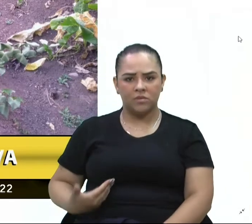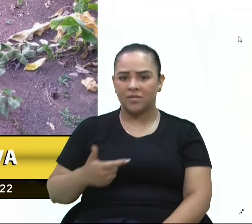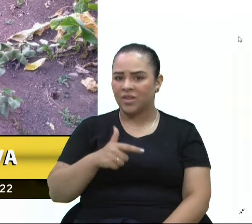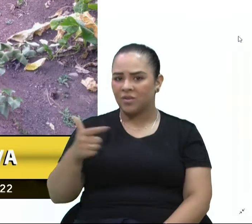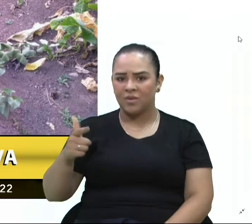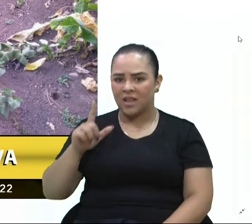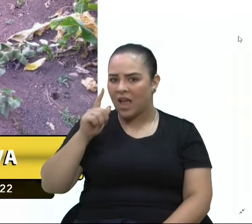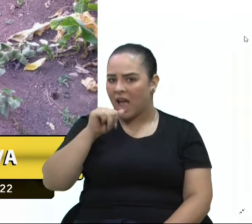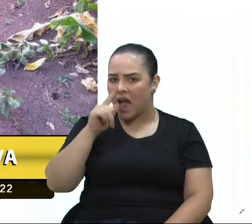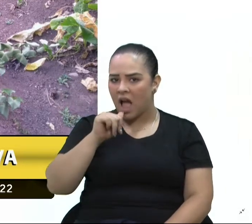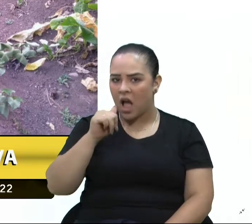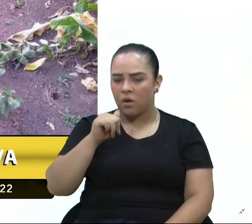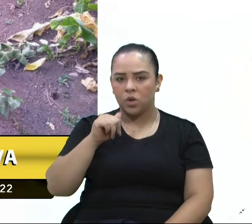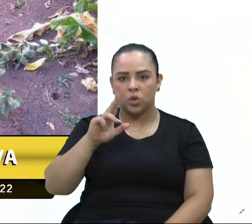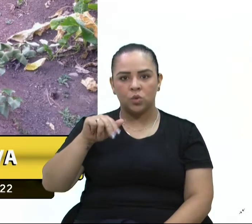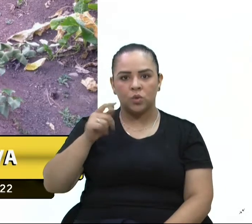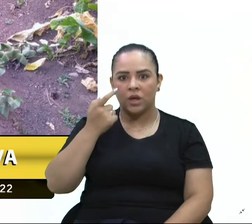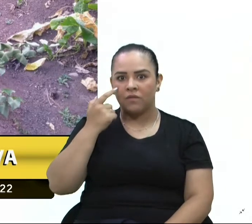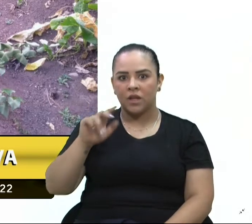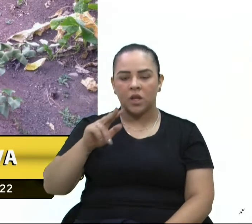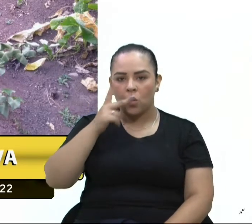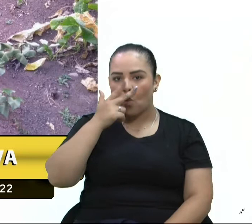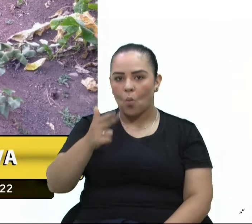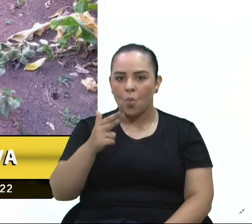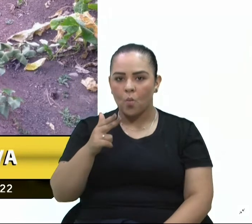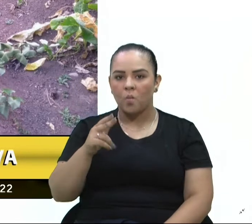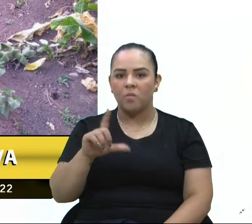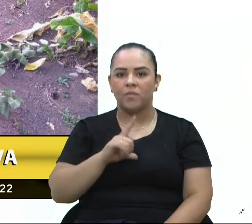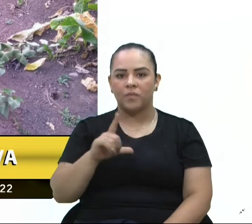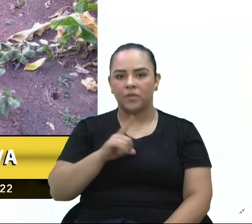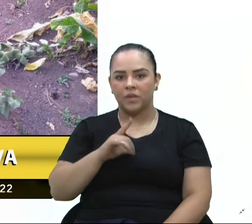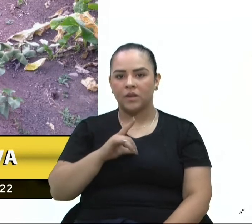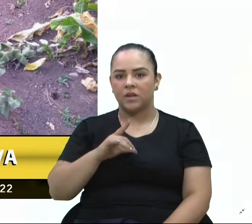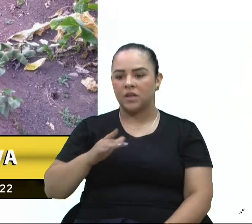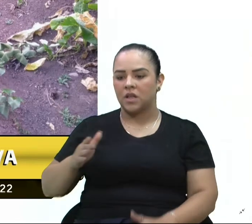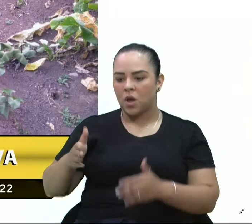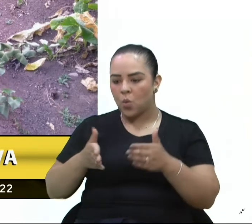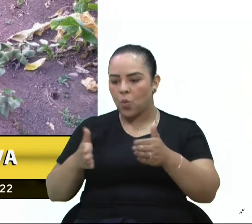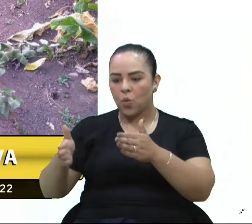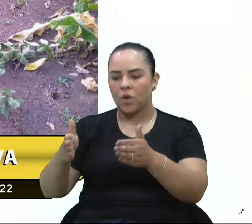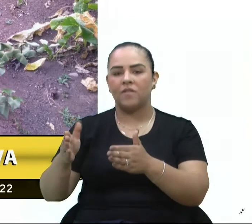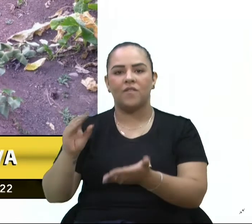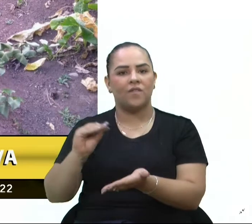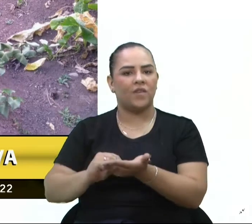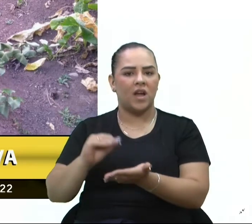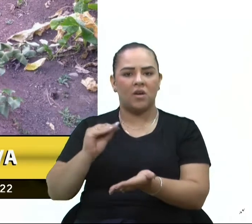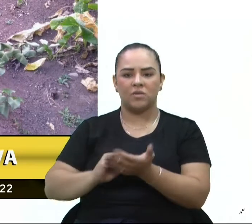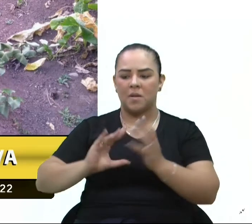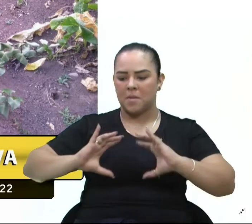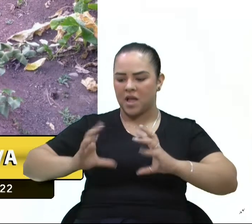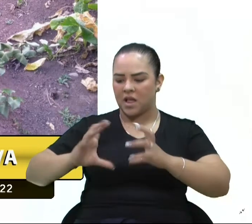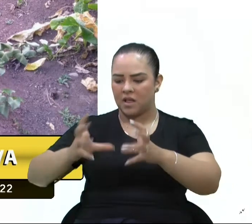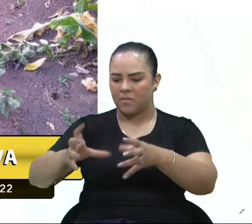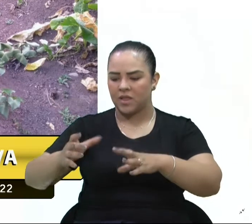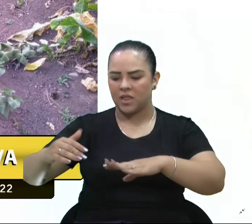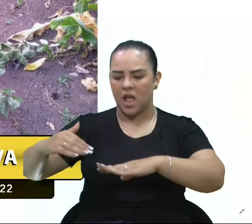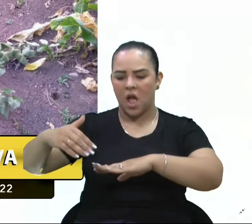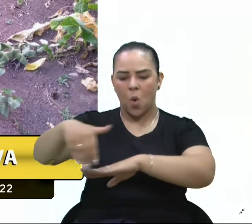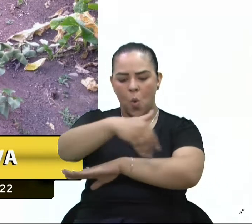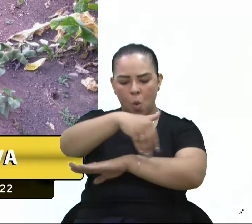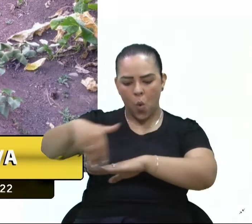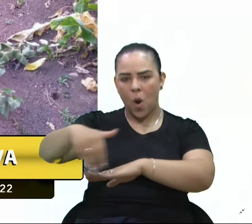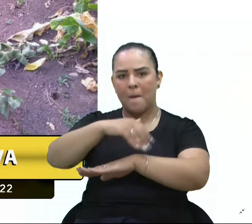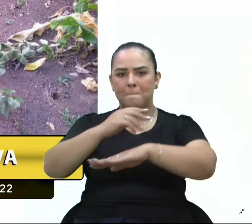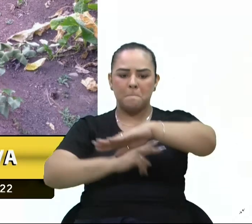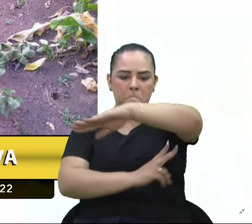jeito. Nossas estradas de acesso às propriedades rurais sem condições, falta patrulhamento, pontes com risco de cair, o